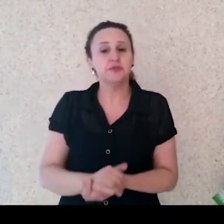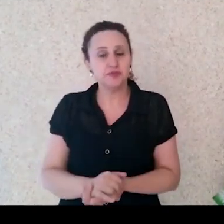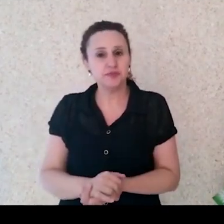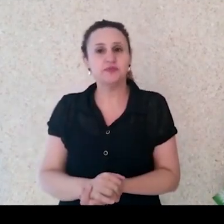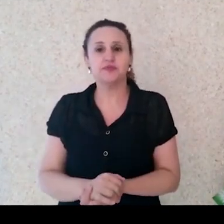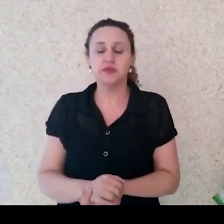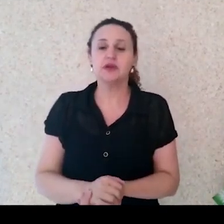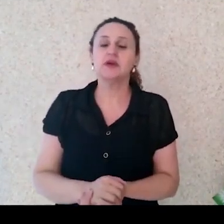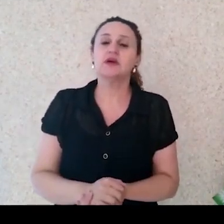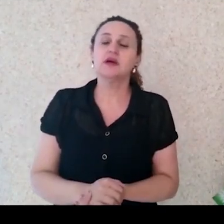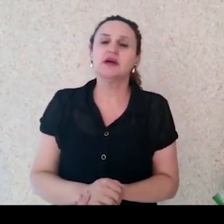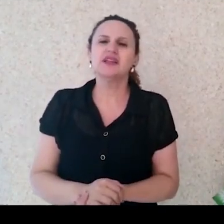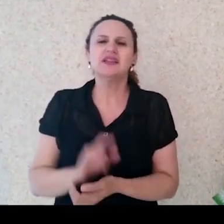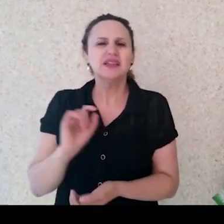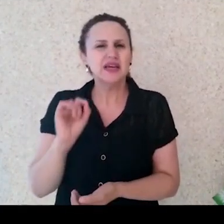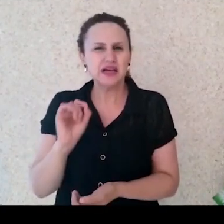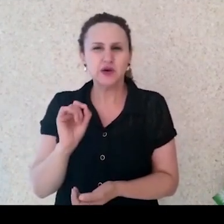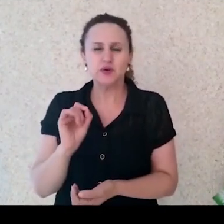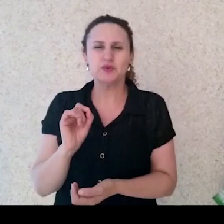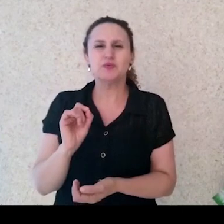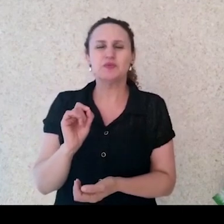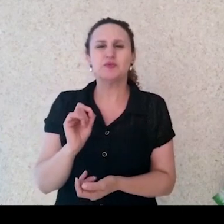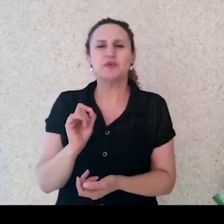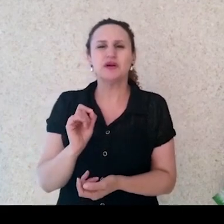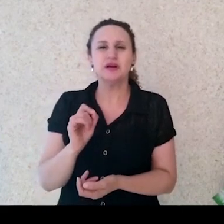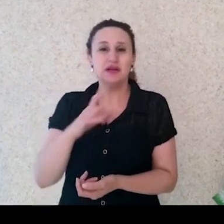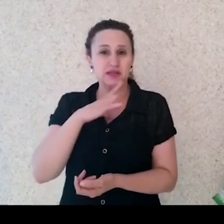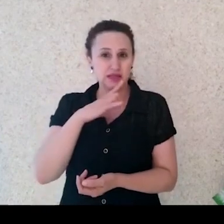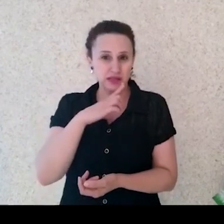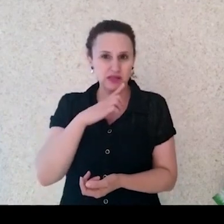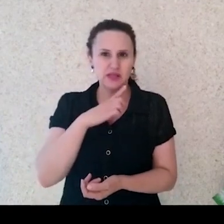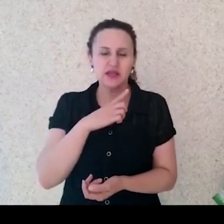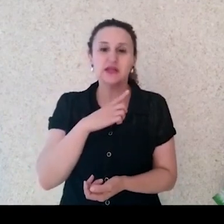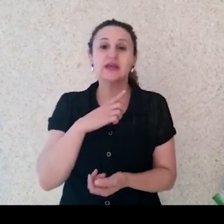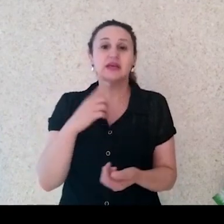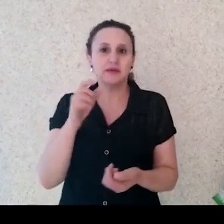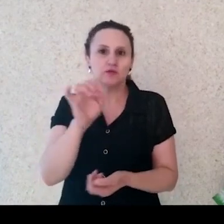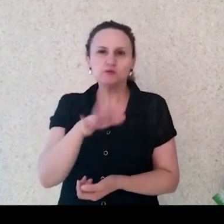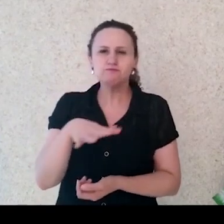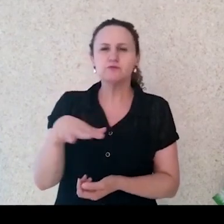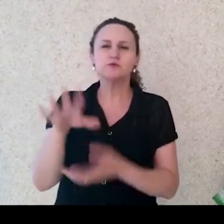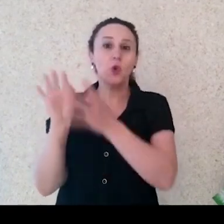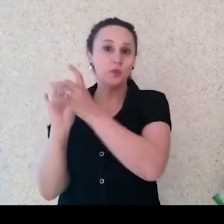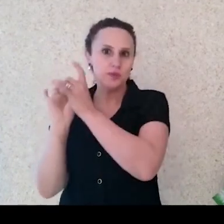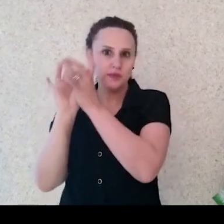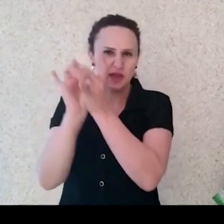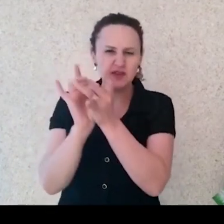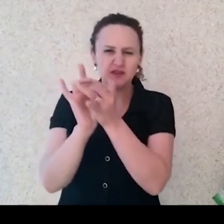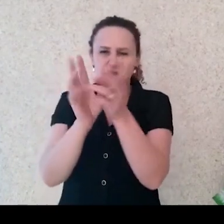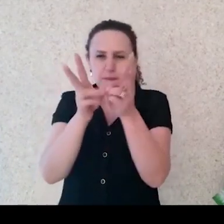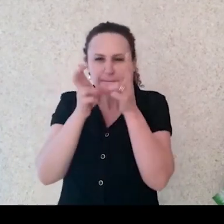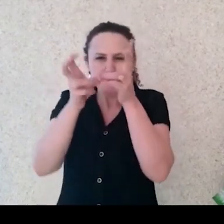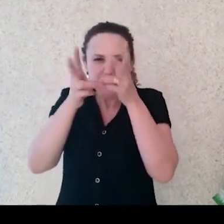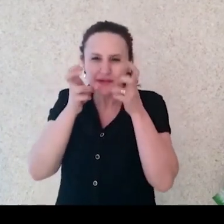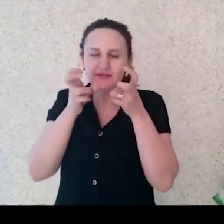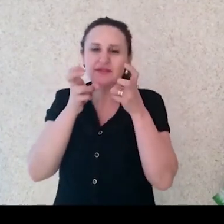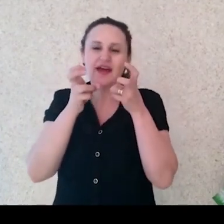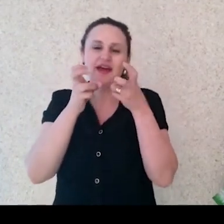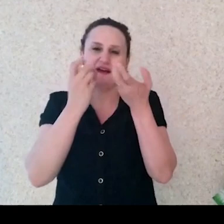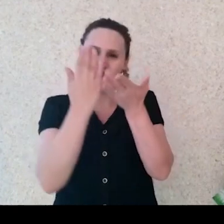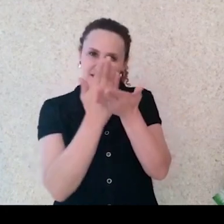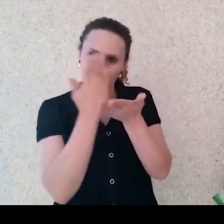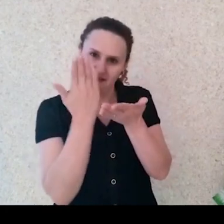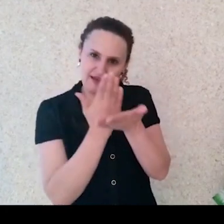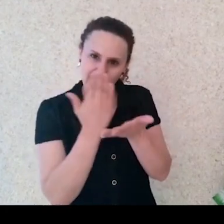simplificações. Um dos grandes enredos, né? Dos grandes enredos que a gente vê em obras literárias, que se tornam best